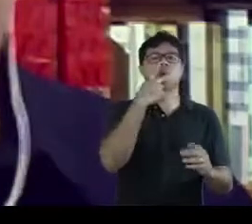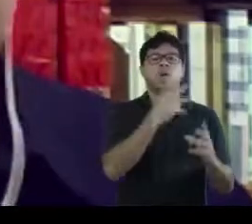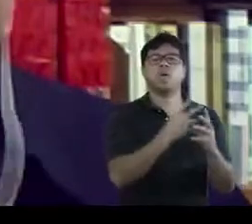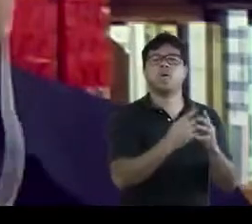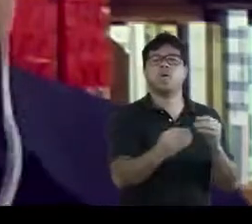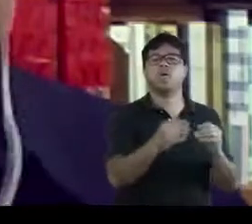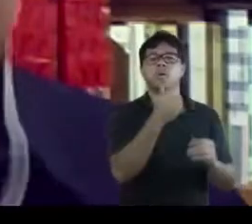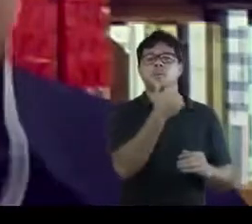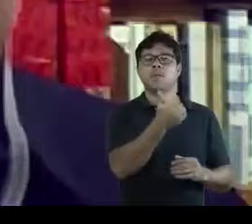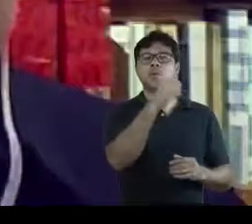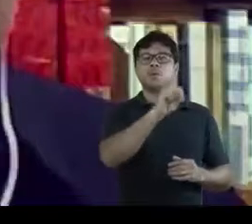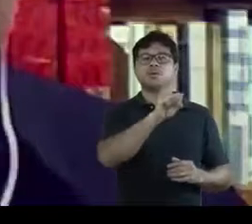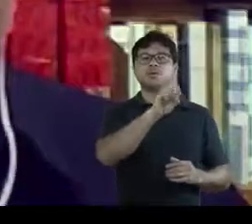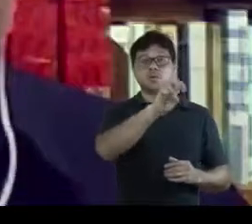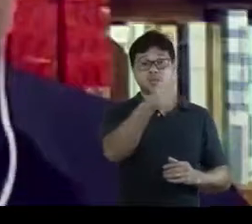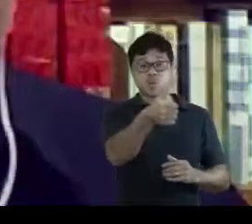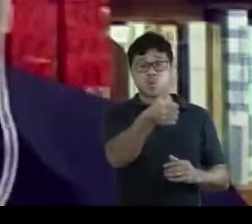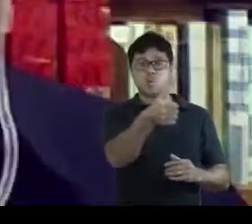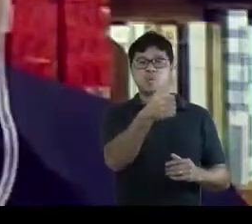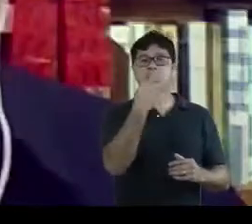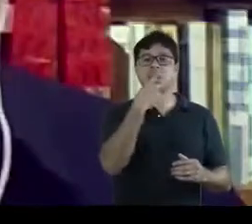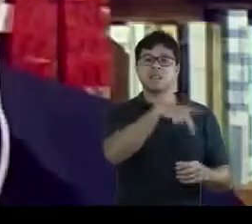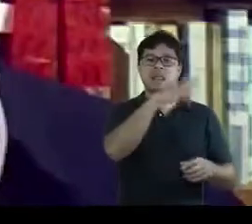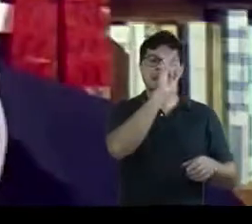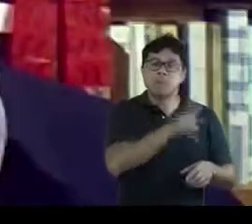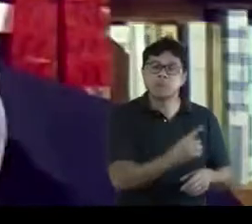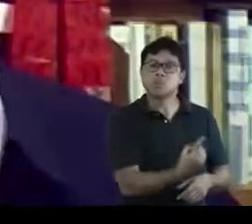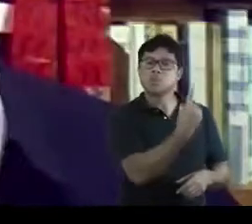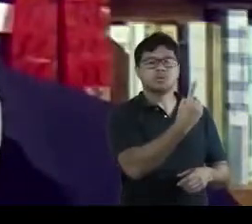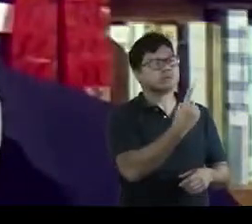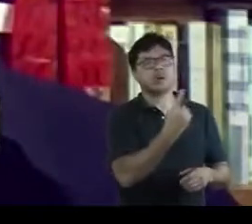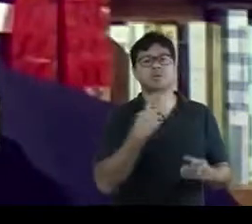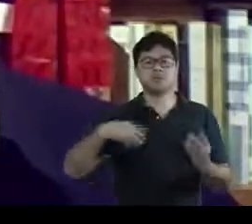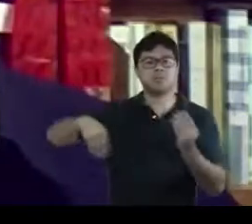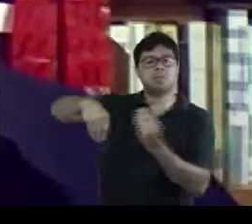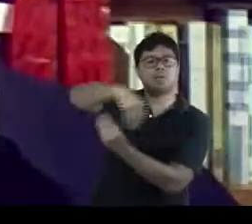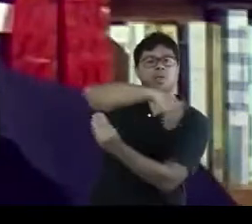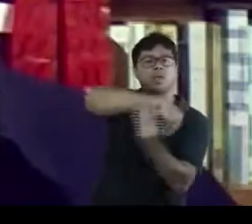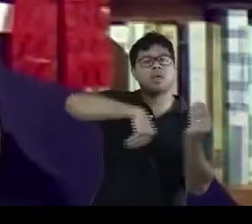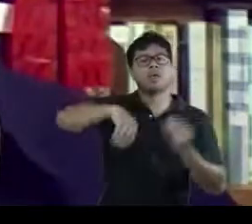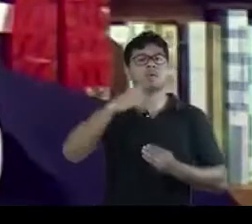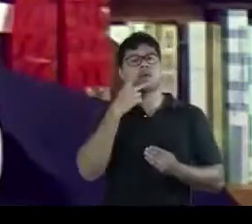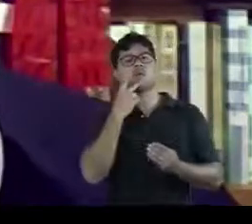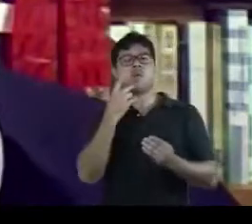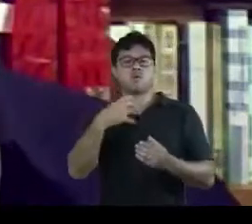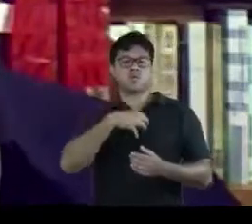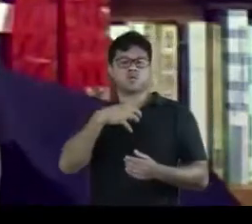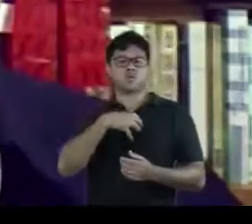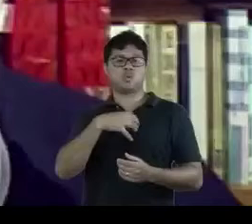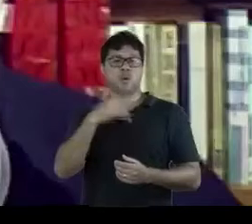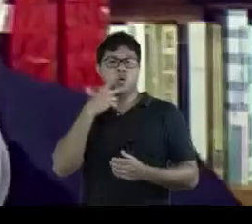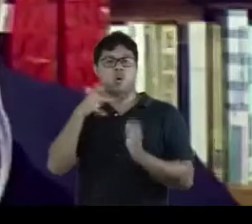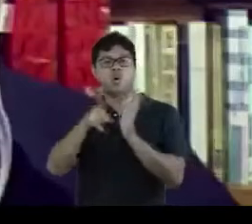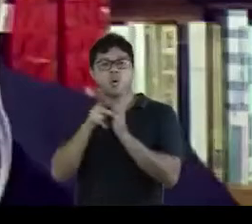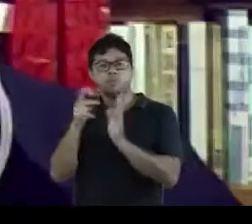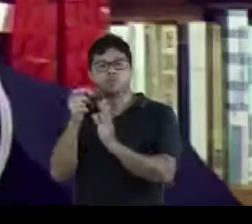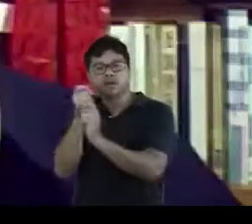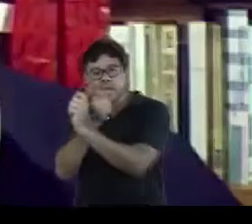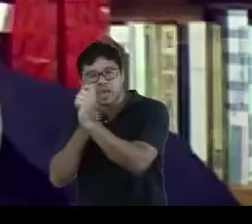ano 1851, mas vale a pena repetir aquele bordão do Sherlock Holmes,